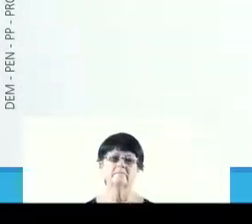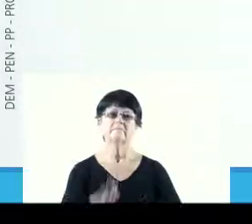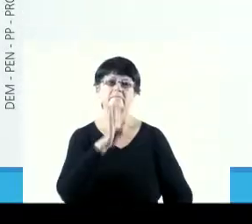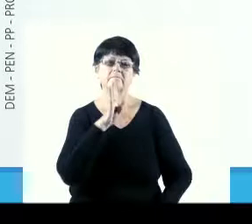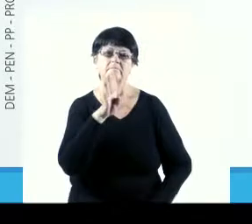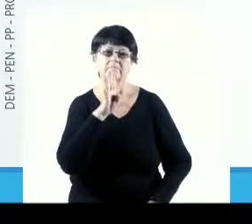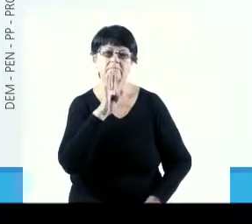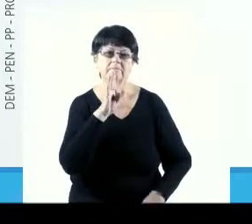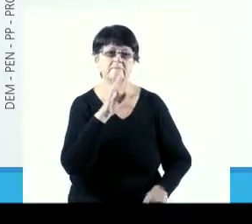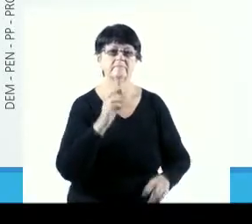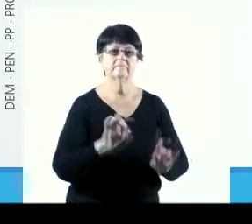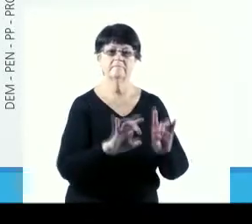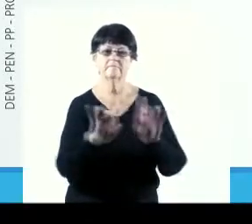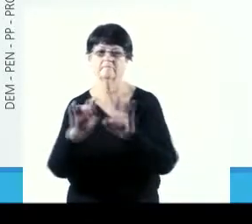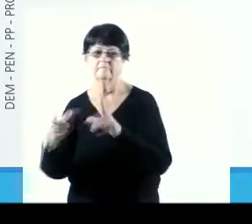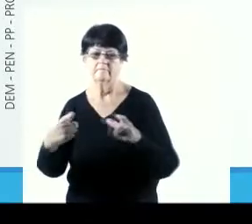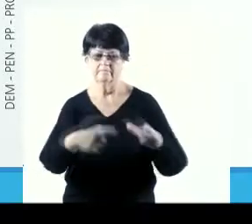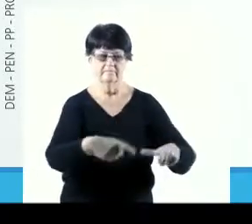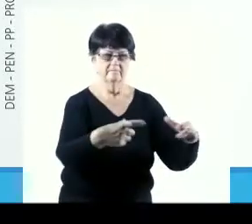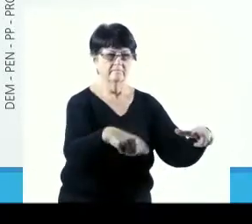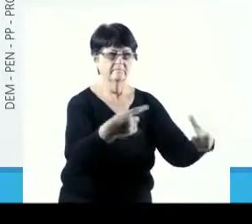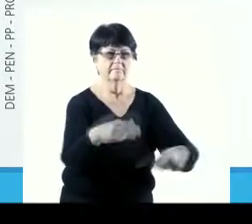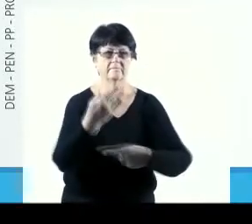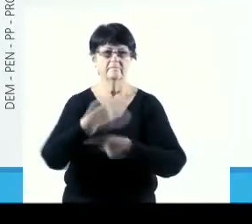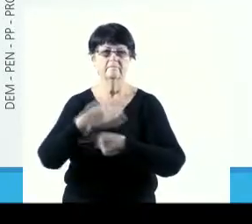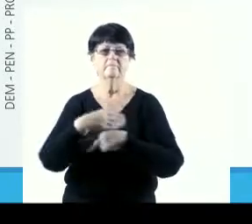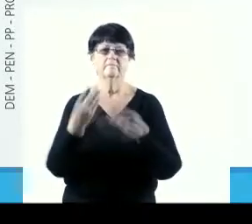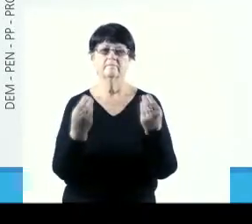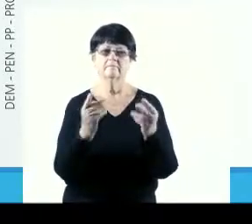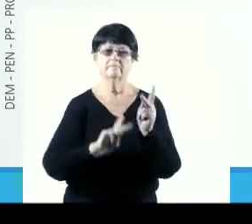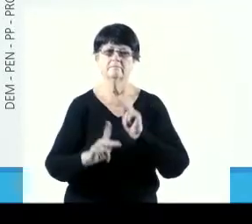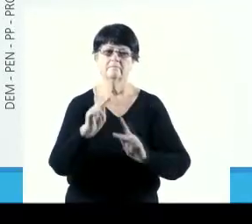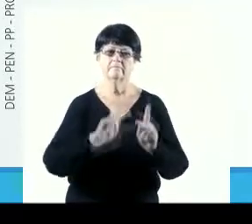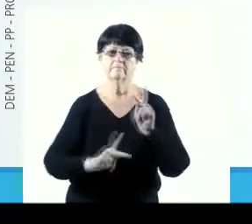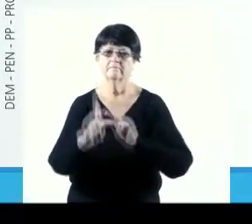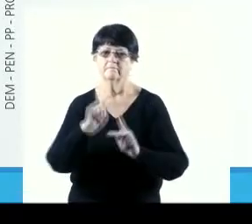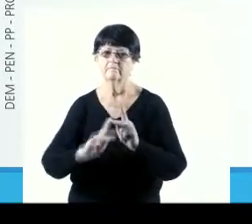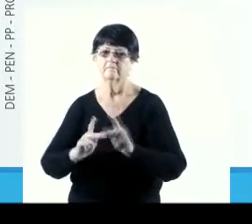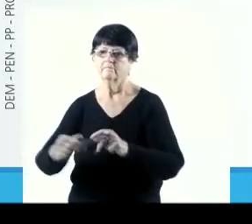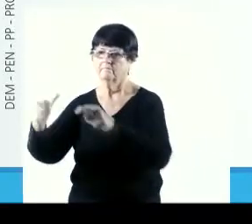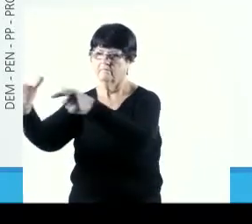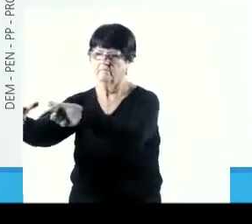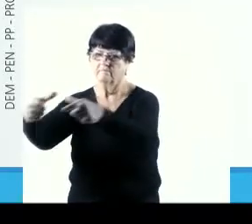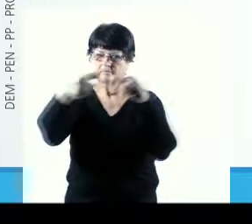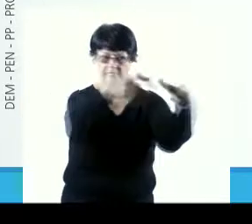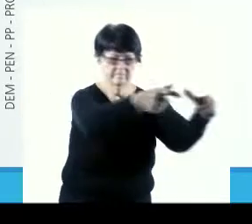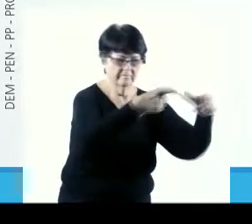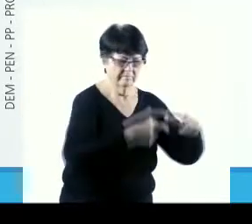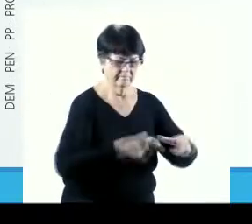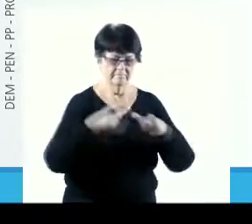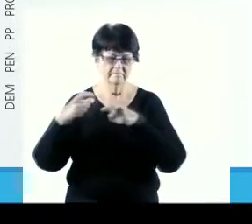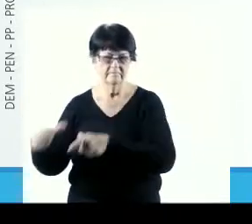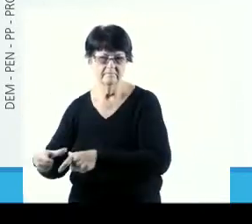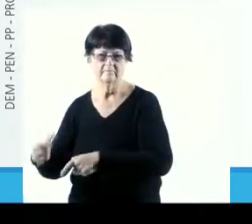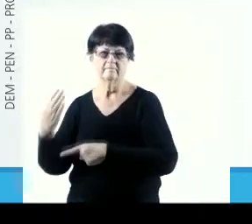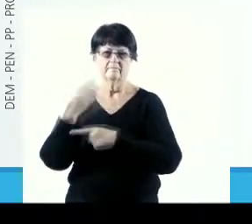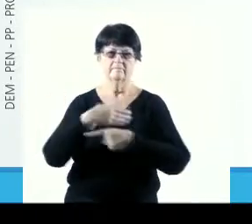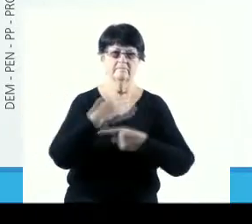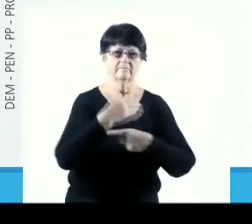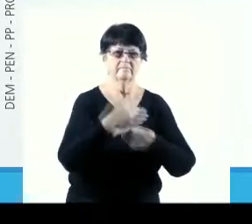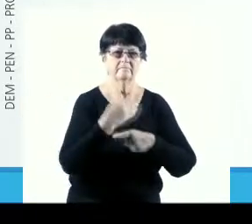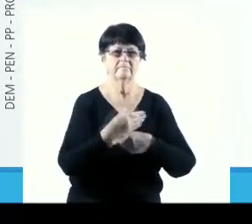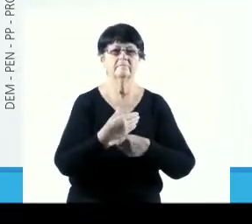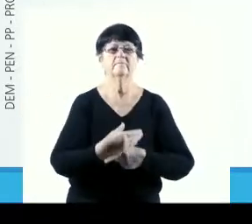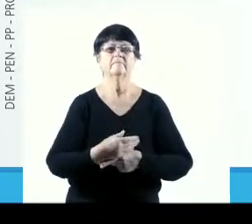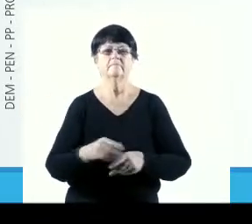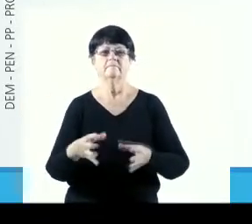Conheço cada bairro de Rio Claro E muitos moradores dos quatro cantos da cidade Sei do esforço que fazem